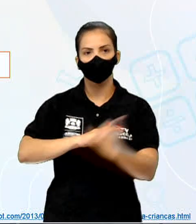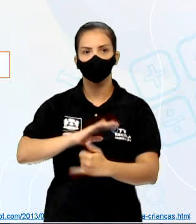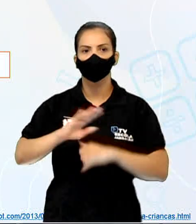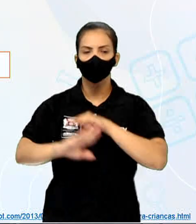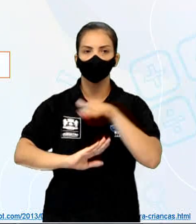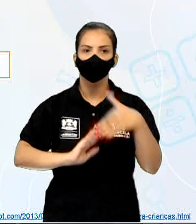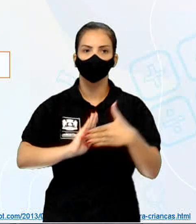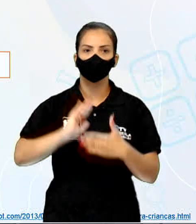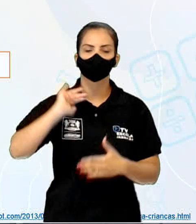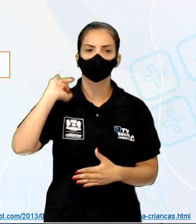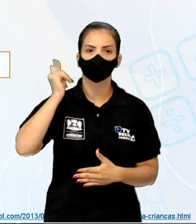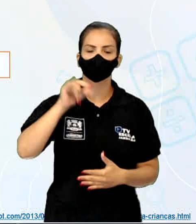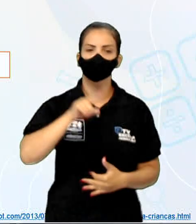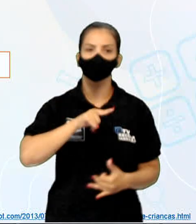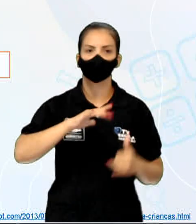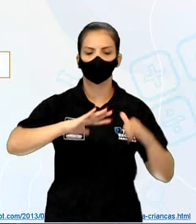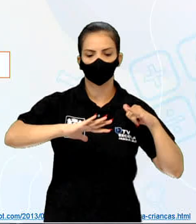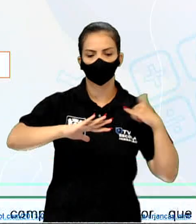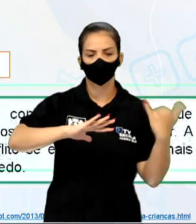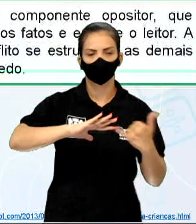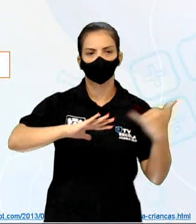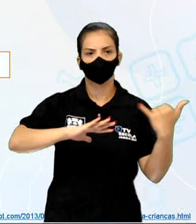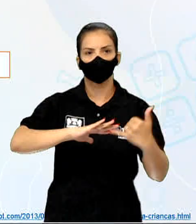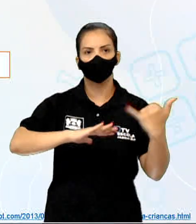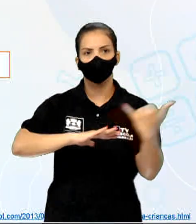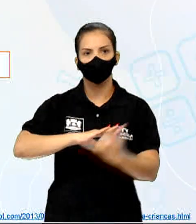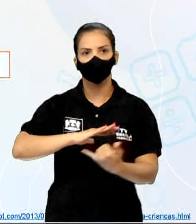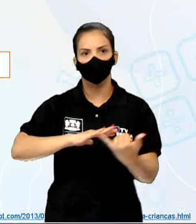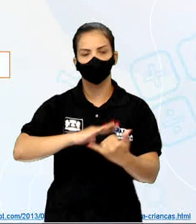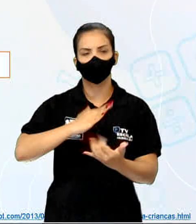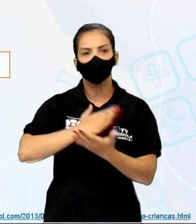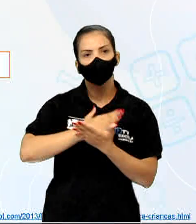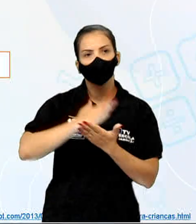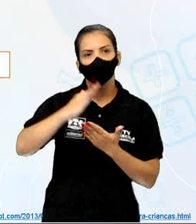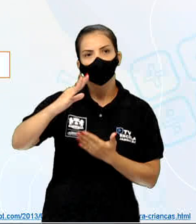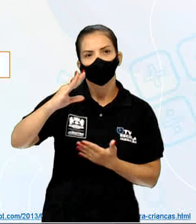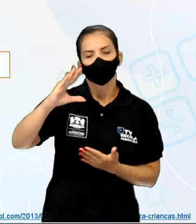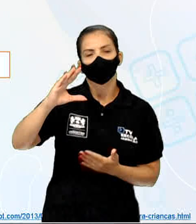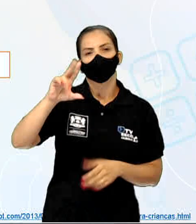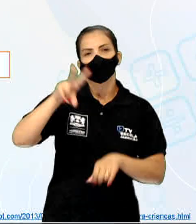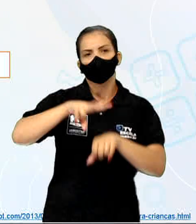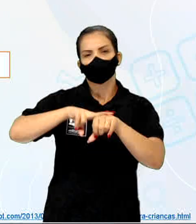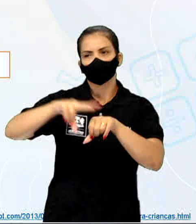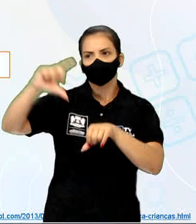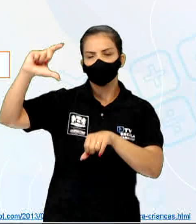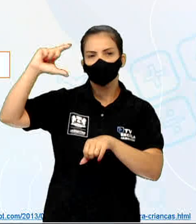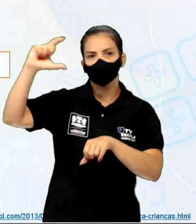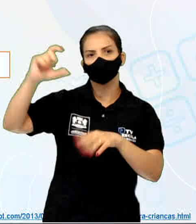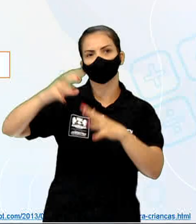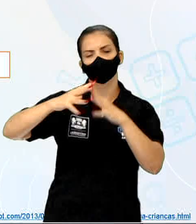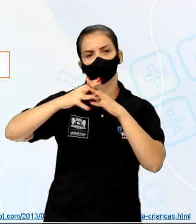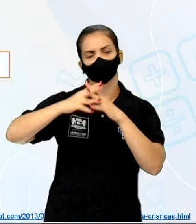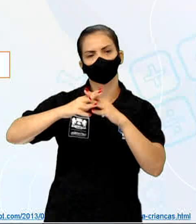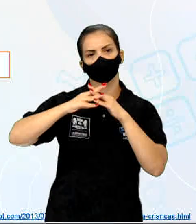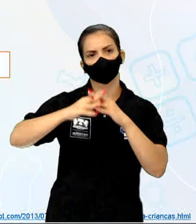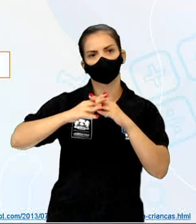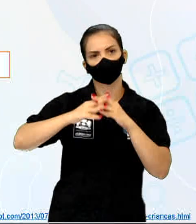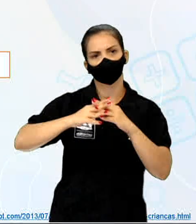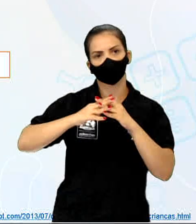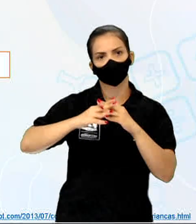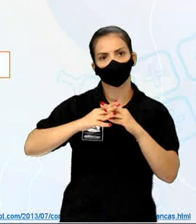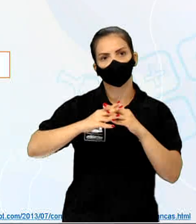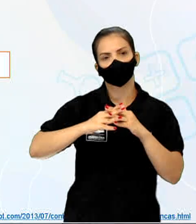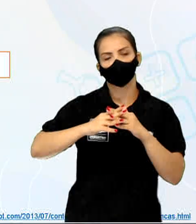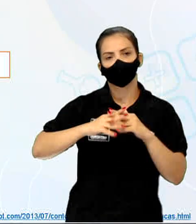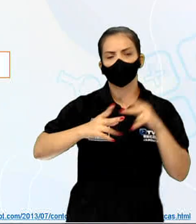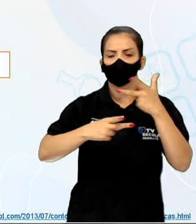enredo. Aí, essa partezinha inicial, verdezinha, é o conflito. Conflito é o componente opositor.